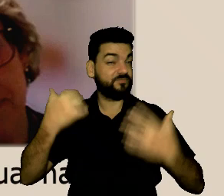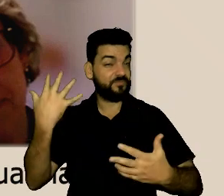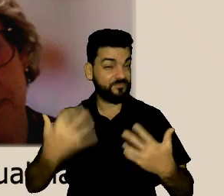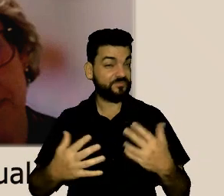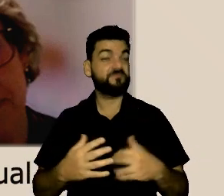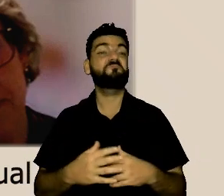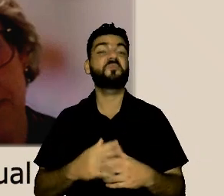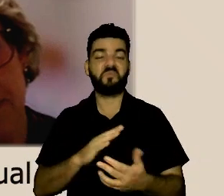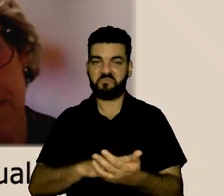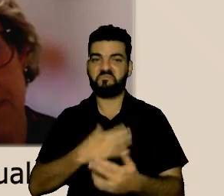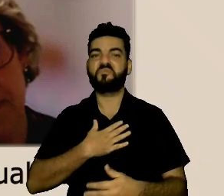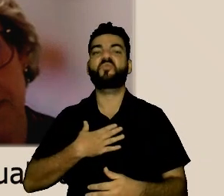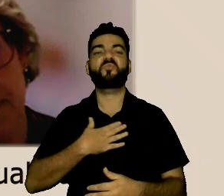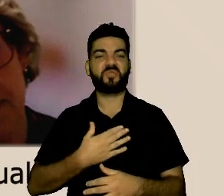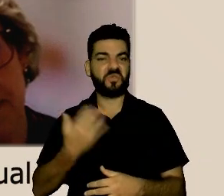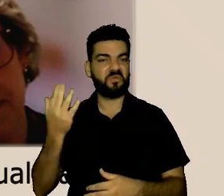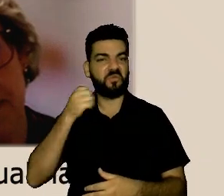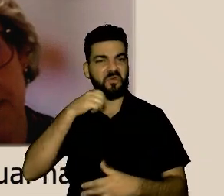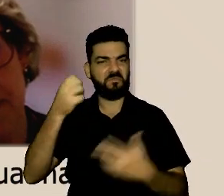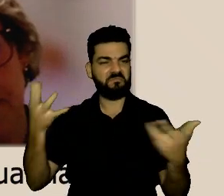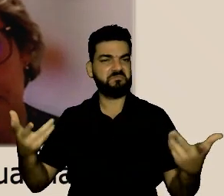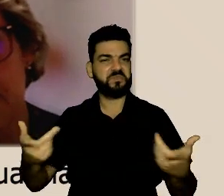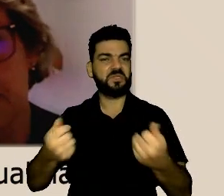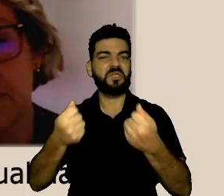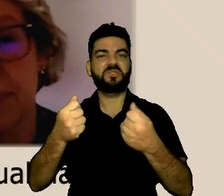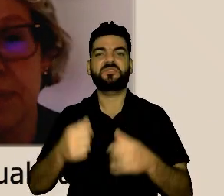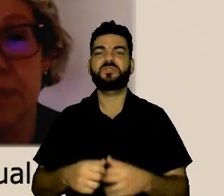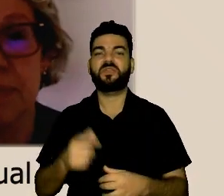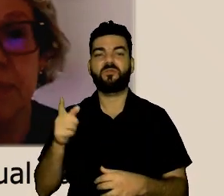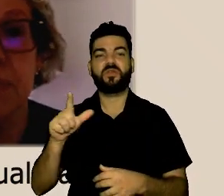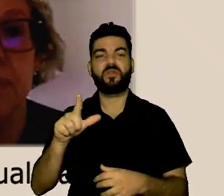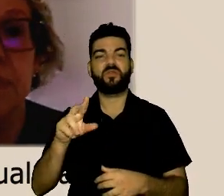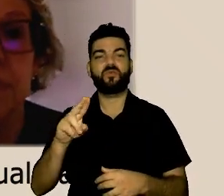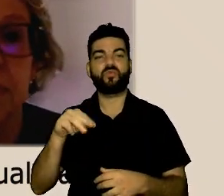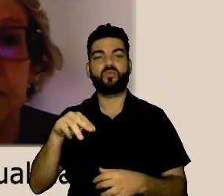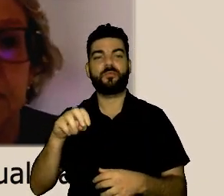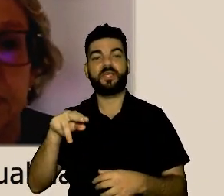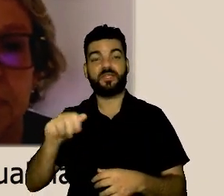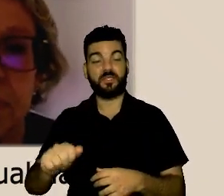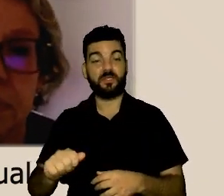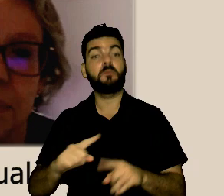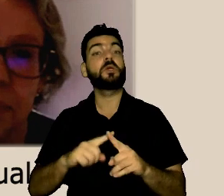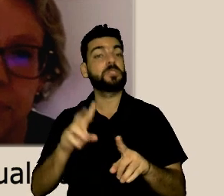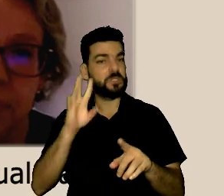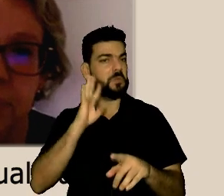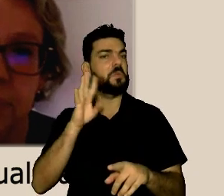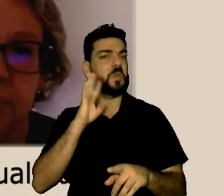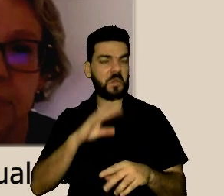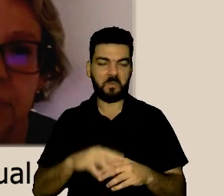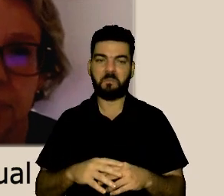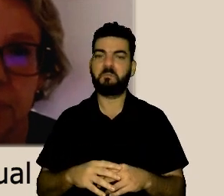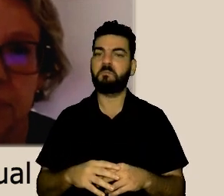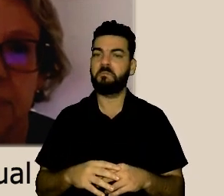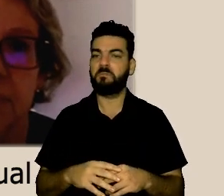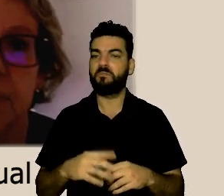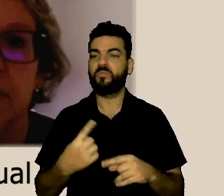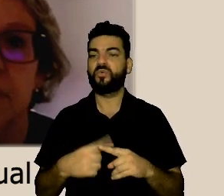esclarecedora a sua palestra, Lumena, mas também muito provocante, porque a gente